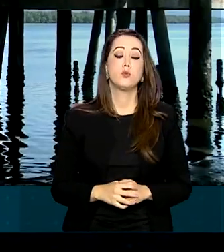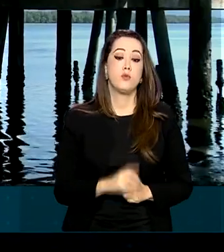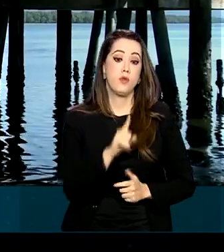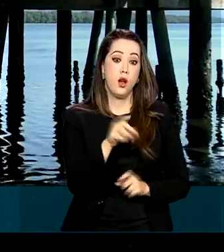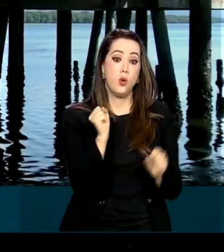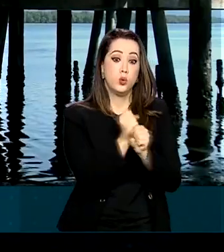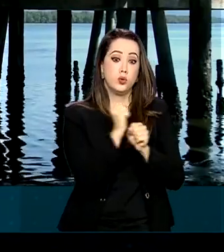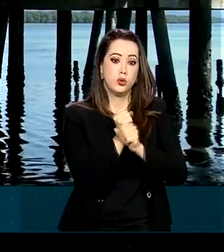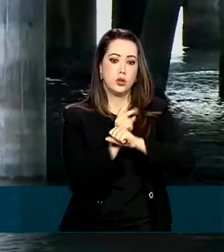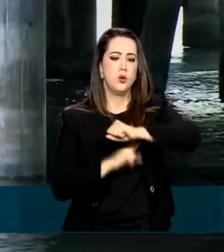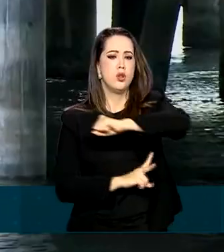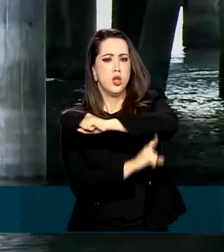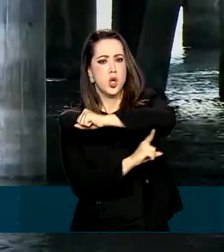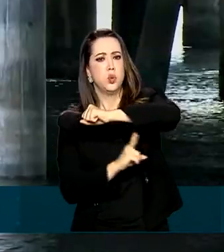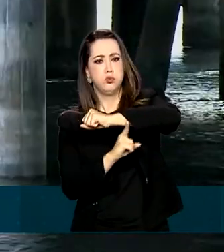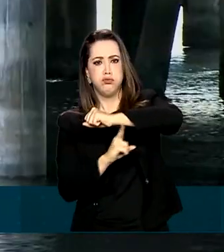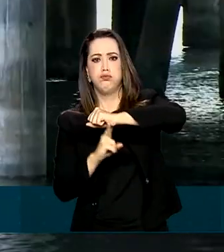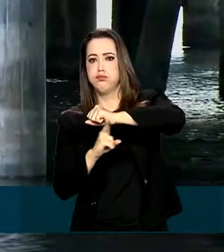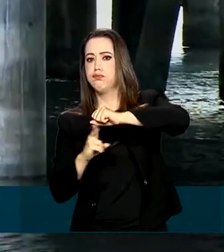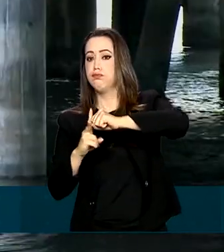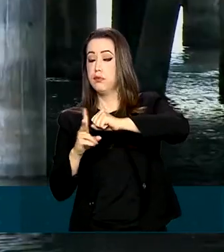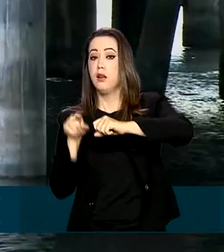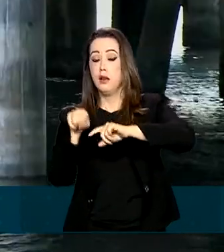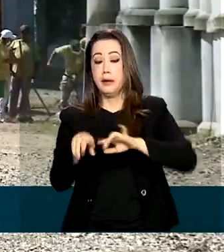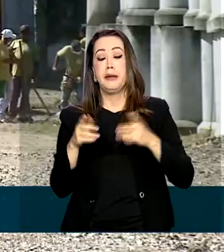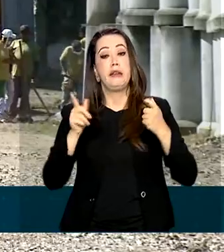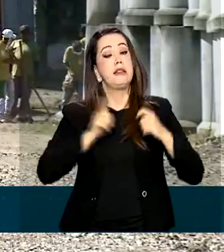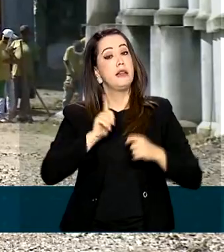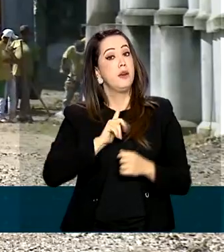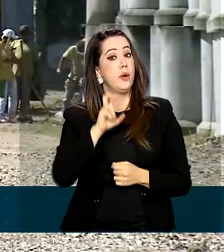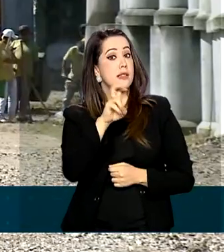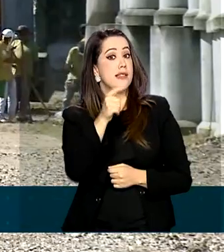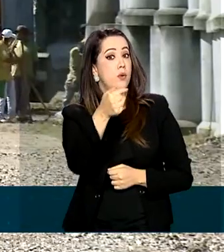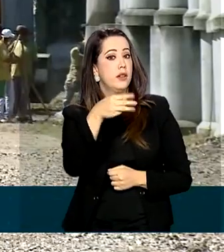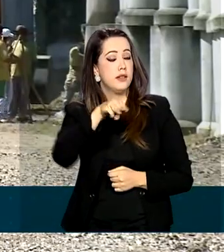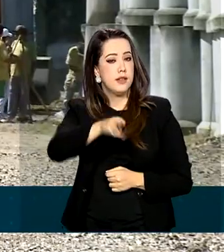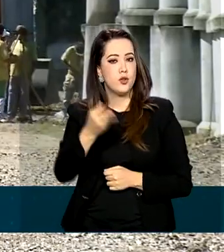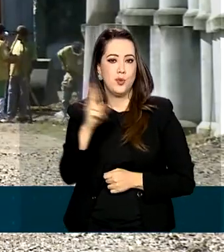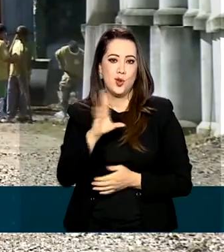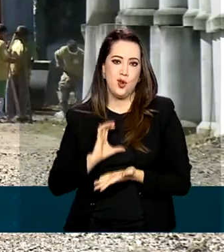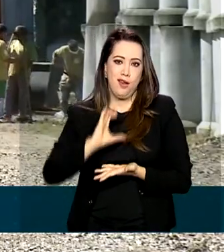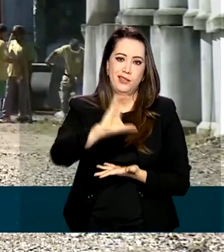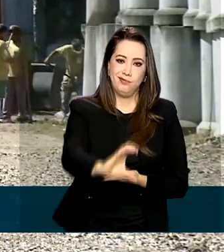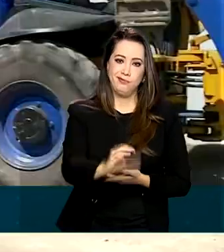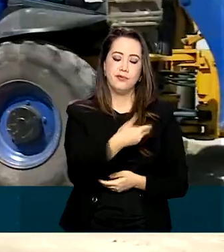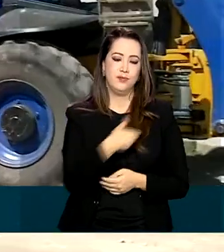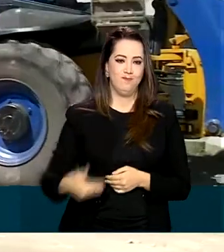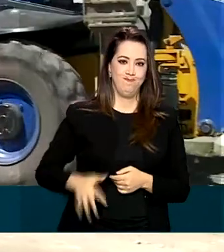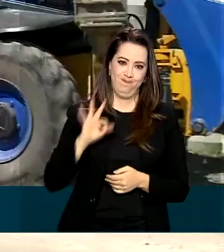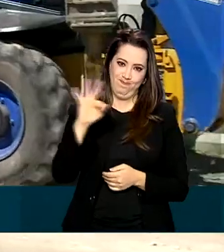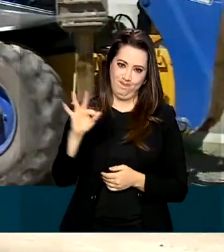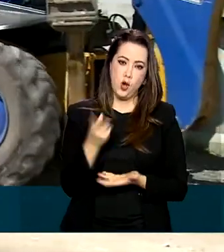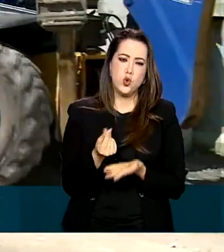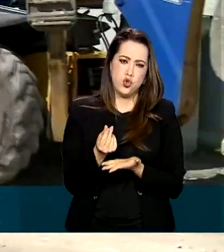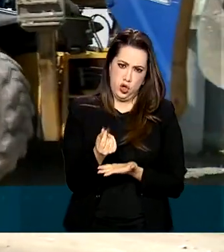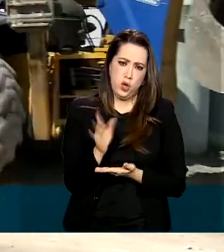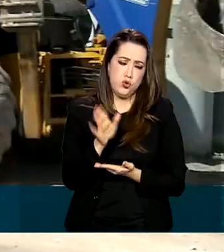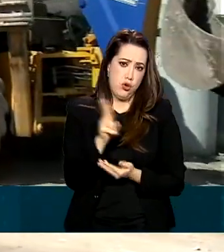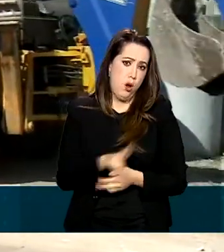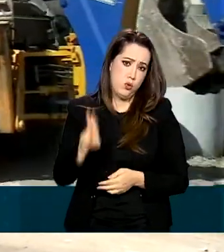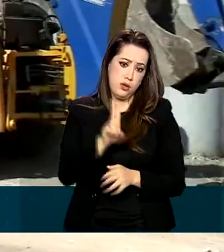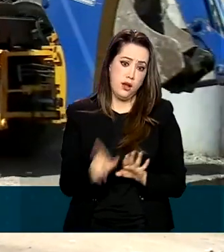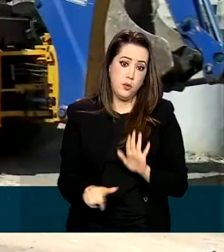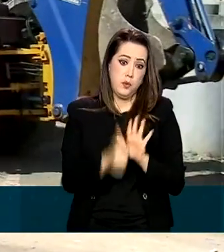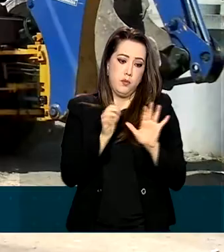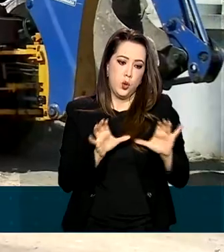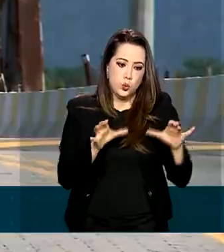estrutura conta com investimento de 57 milhões de reais do governo federal. Uma parte já foi usada para a primeira